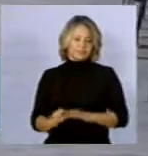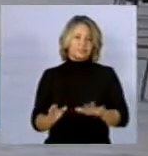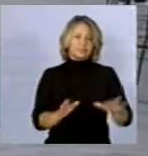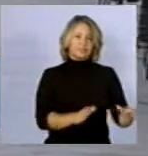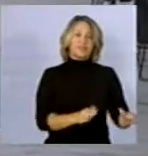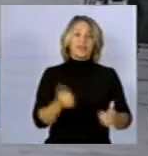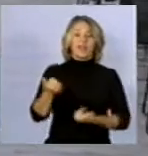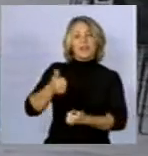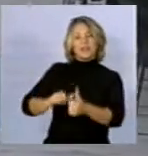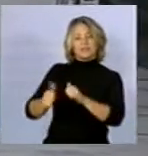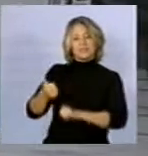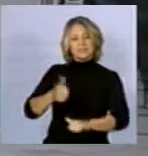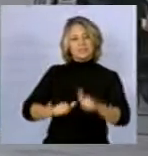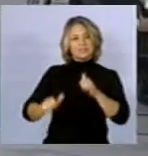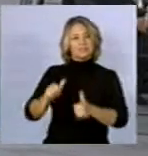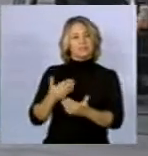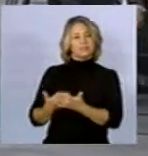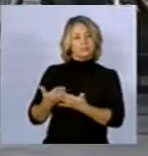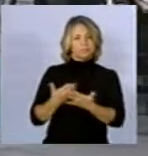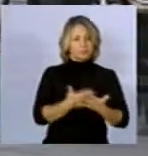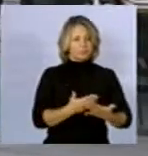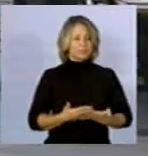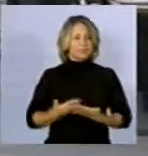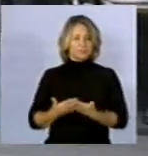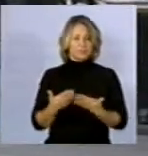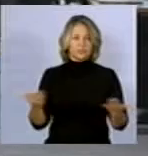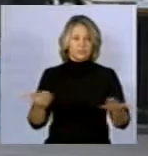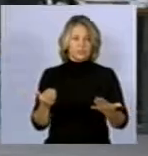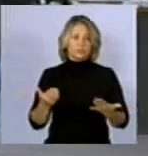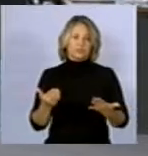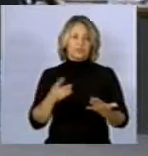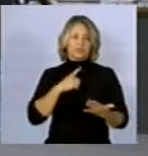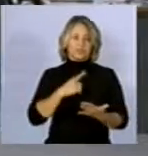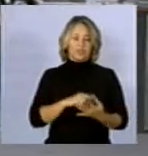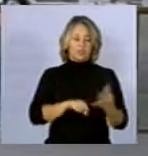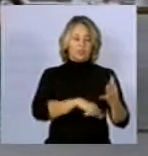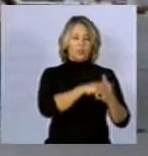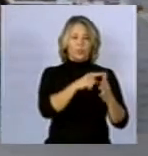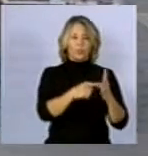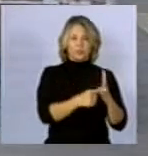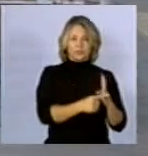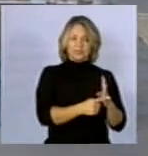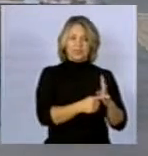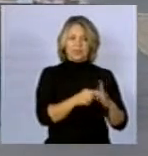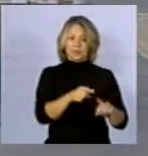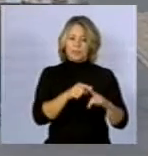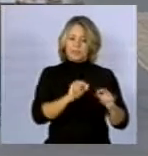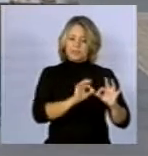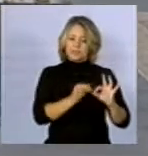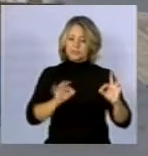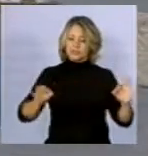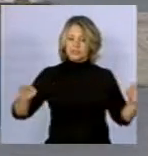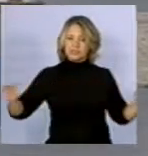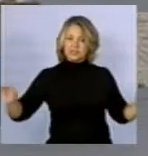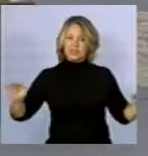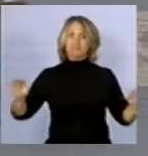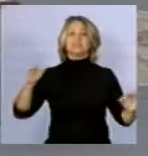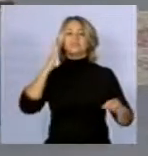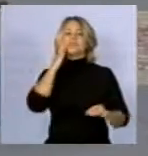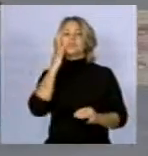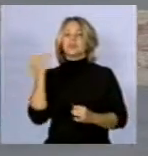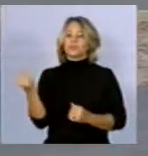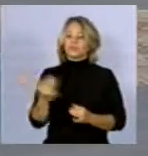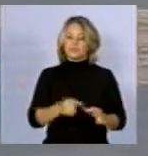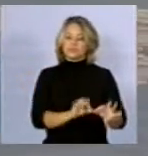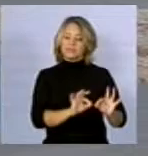avaliação da exposição nos estudos, basicamente, ele segue esses quatro critérios. Pela distância, existe o registro da distância